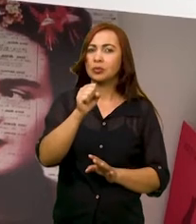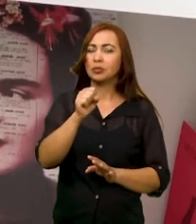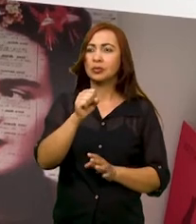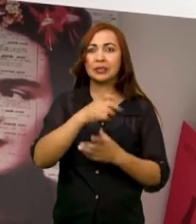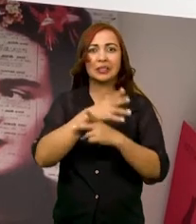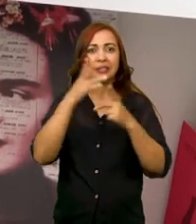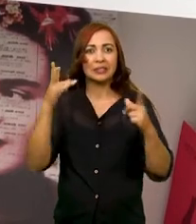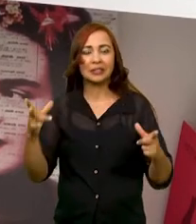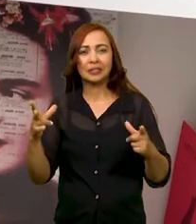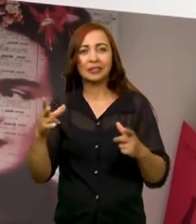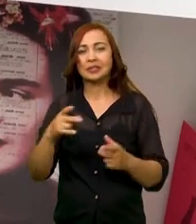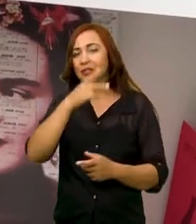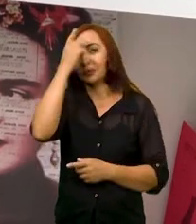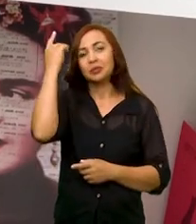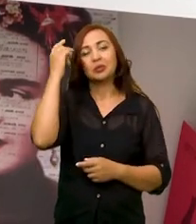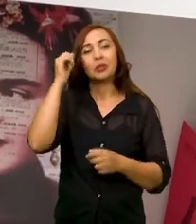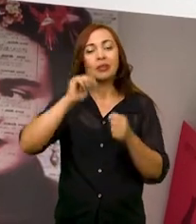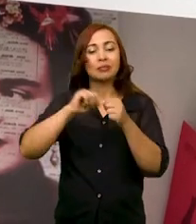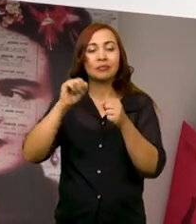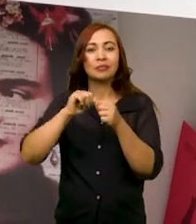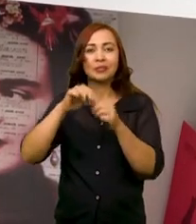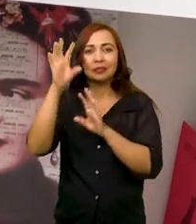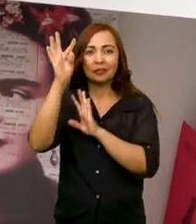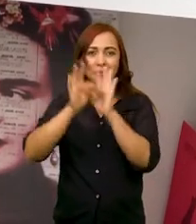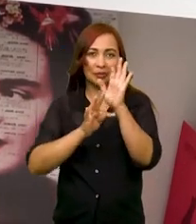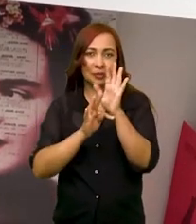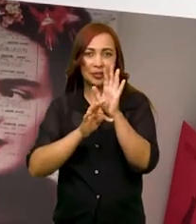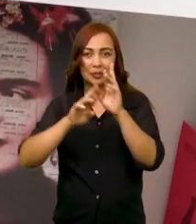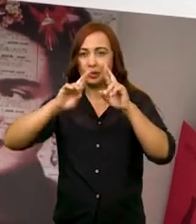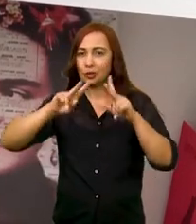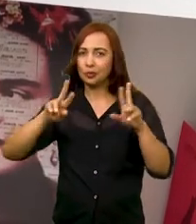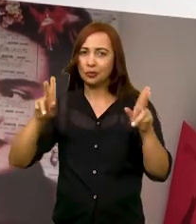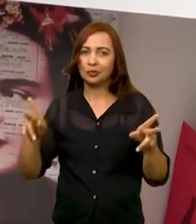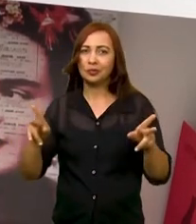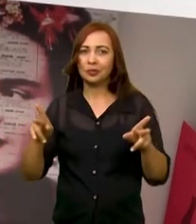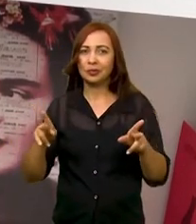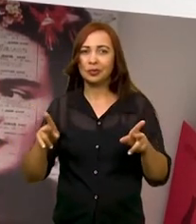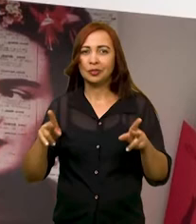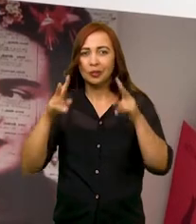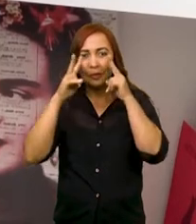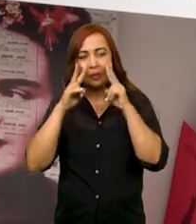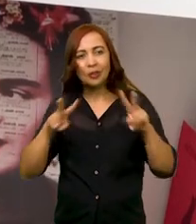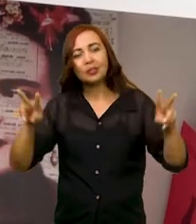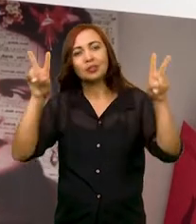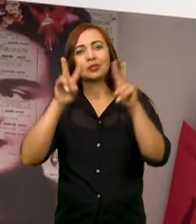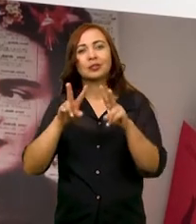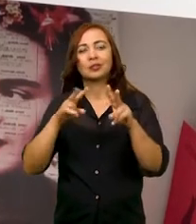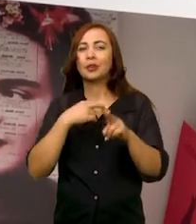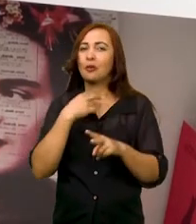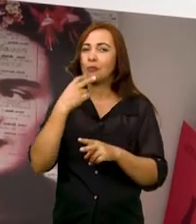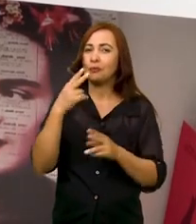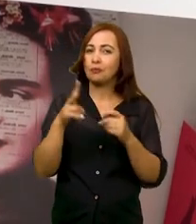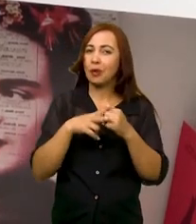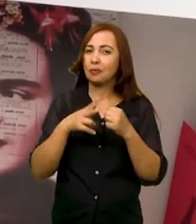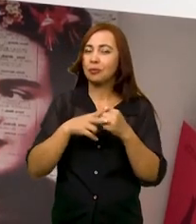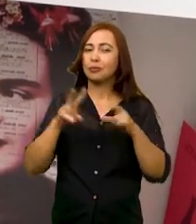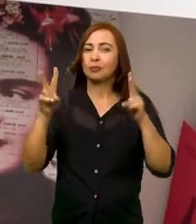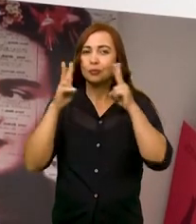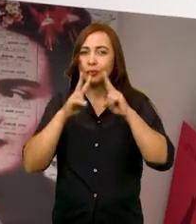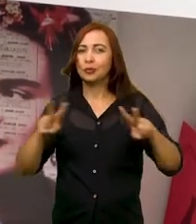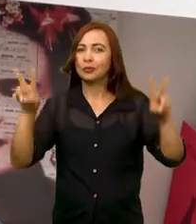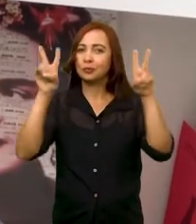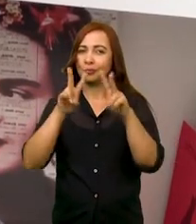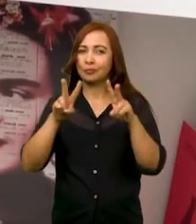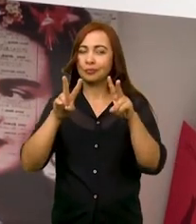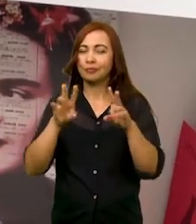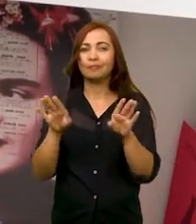enorme da humanidade em produzir textos distintos, verbos visuais, textos verbos visuais. E diante